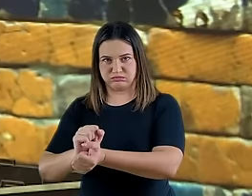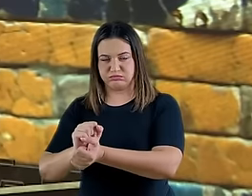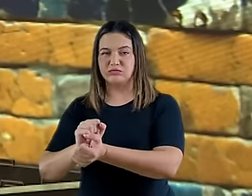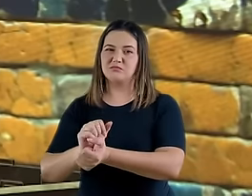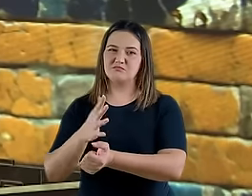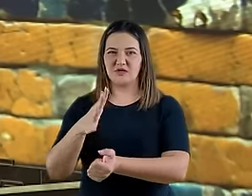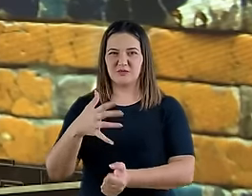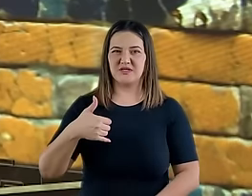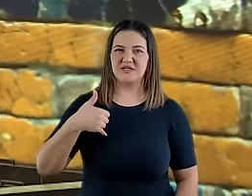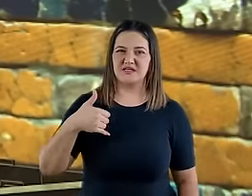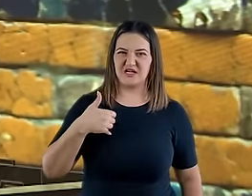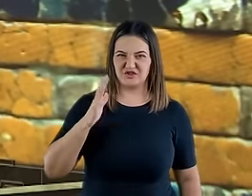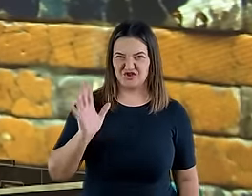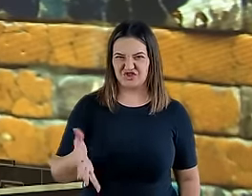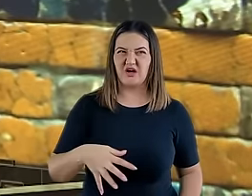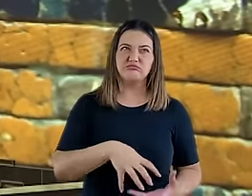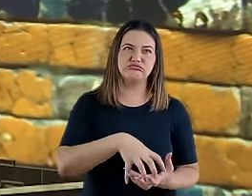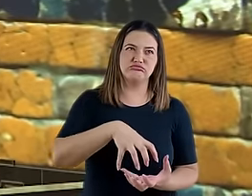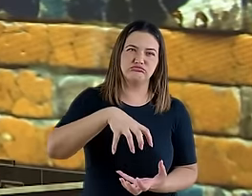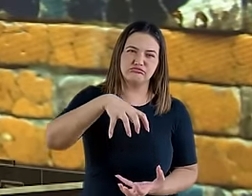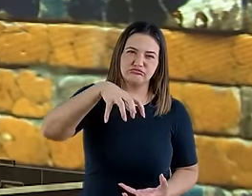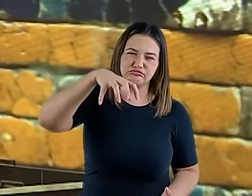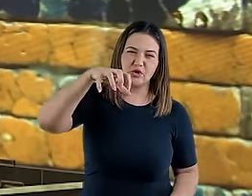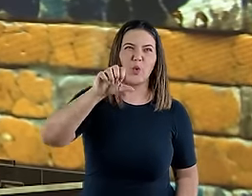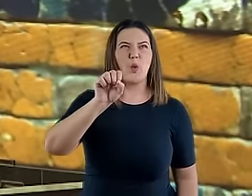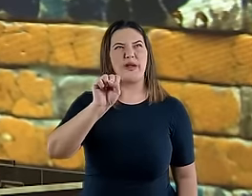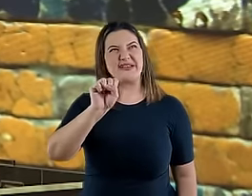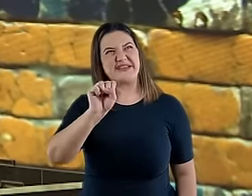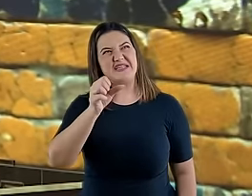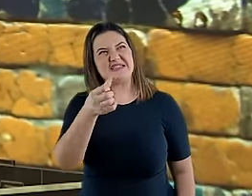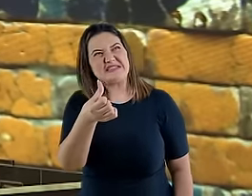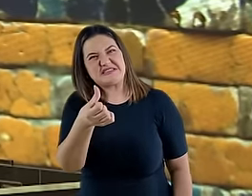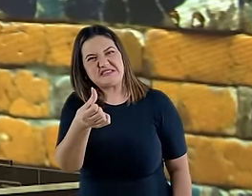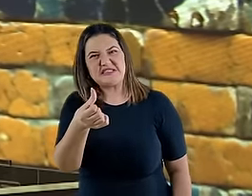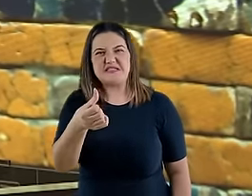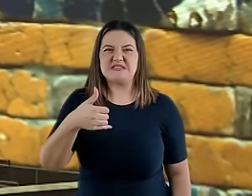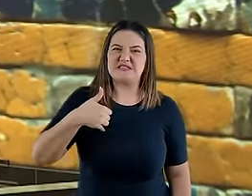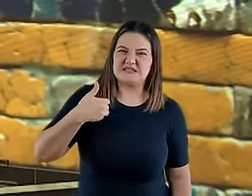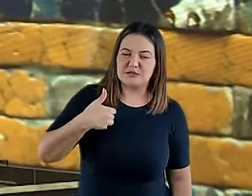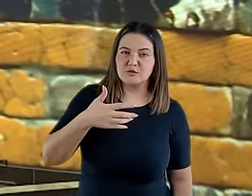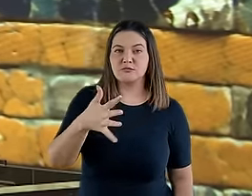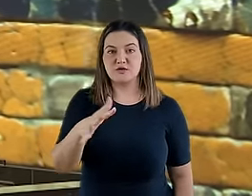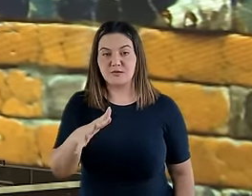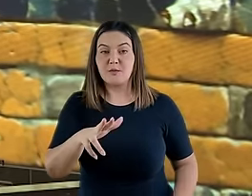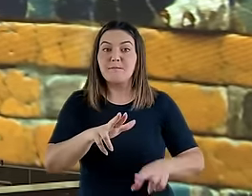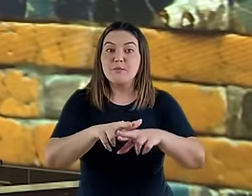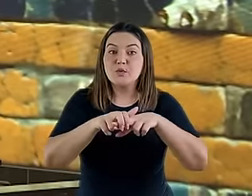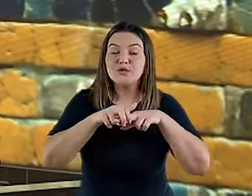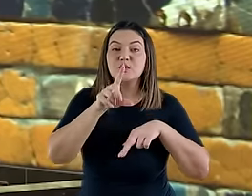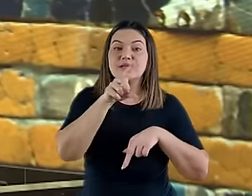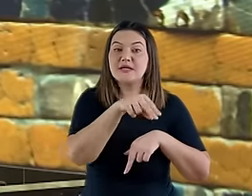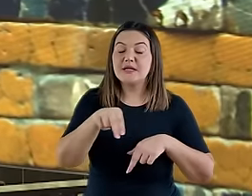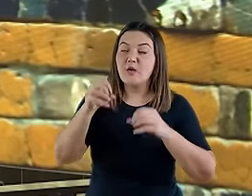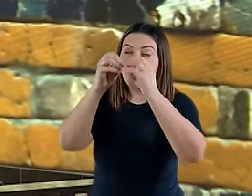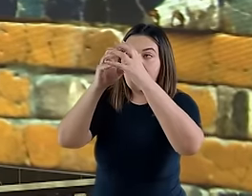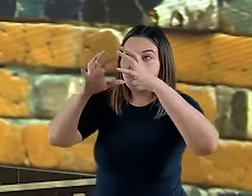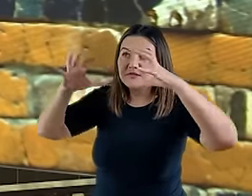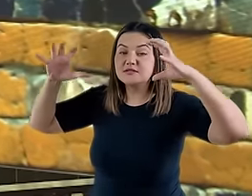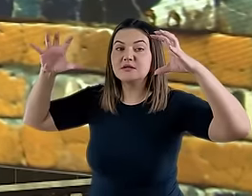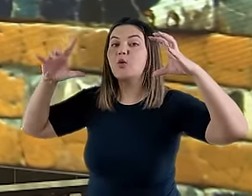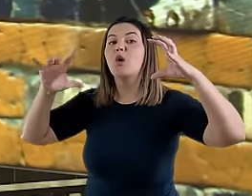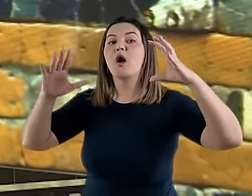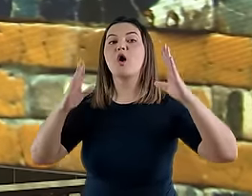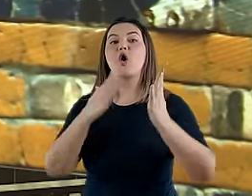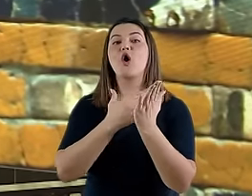dos seus avançados oitenta e tantos anos. A visão, portanto, do capítulo 11 inicia nos tempos